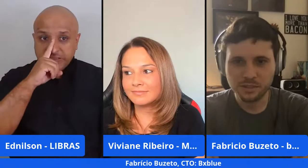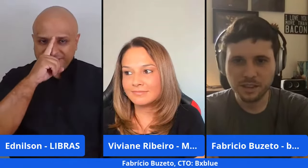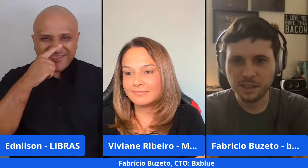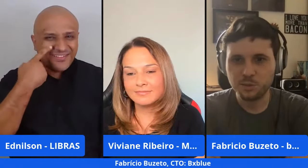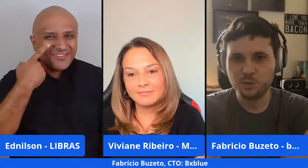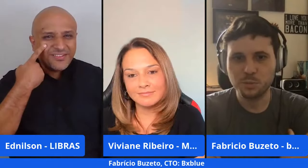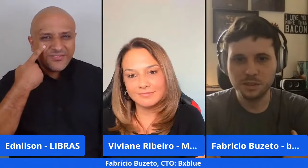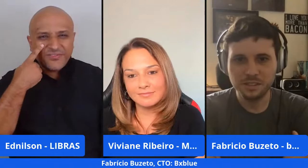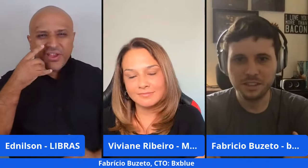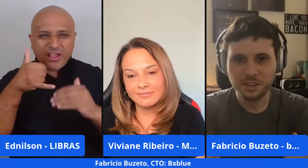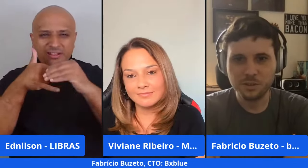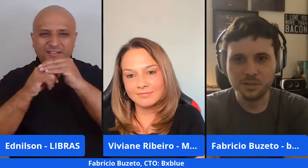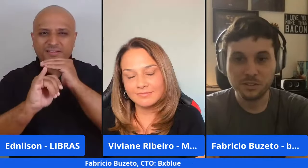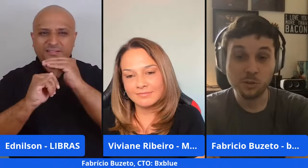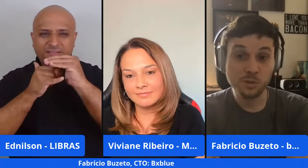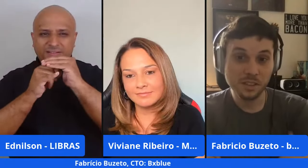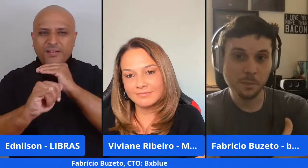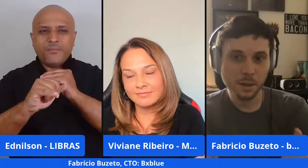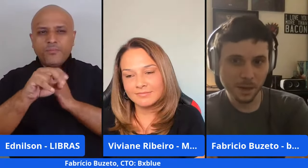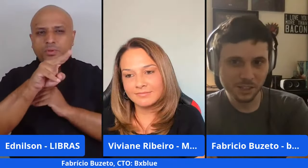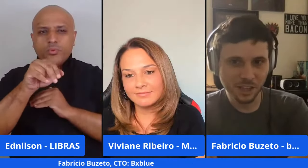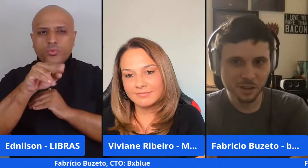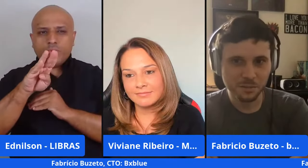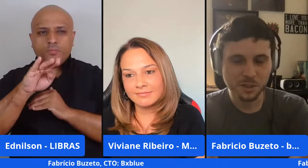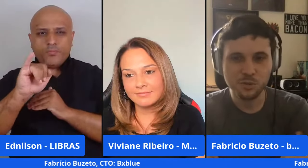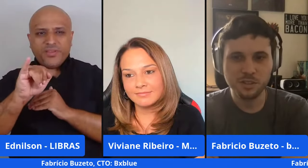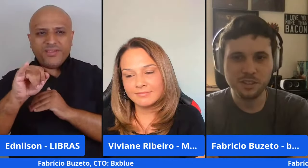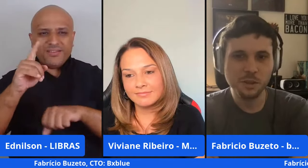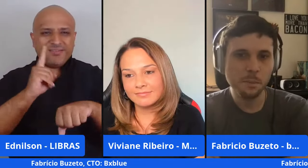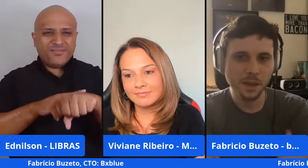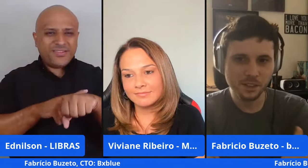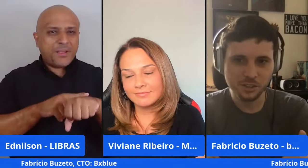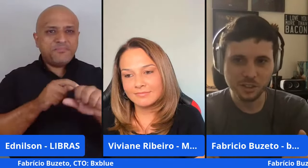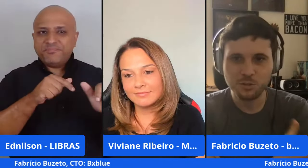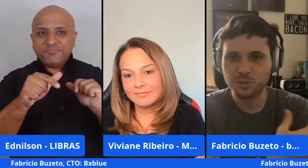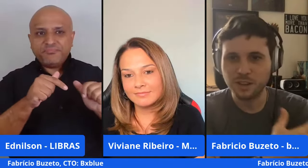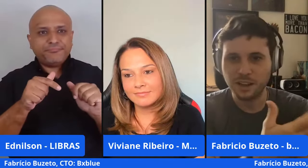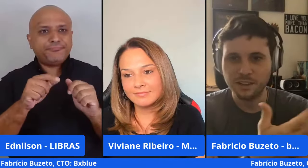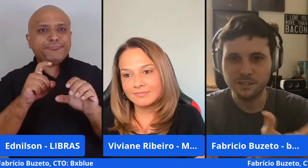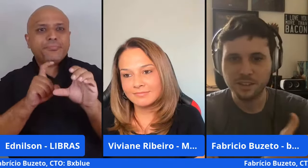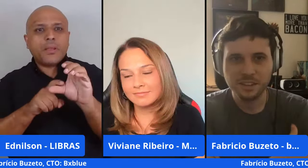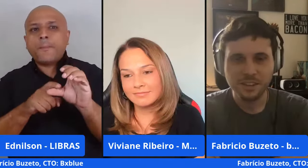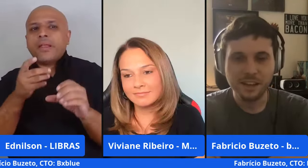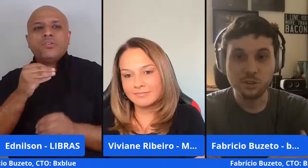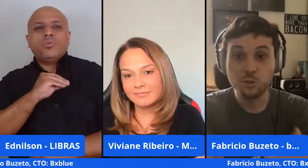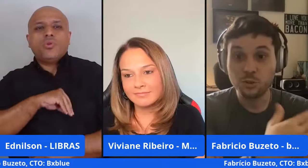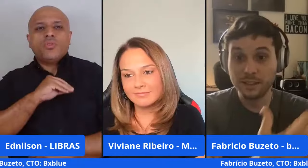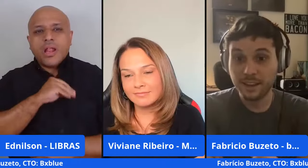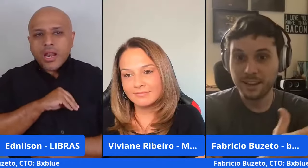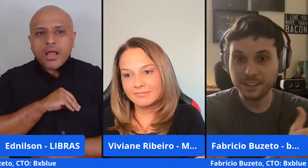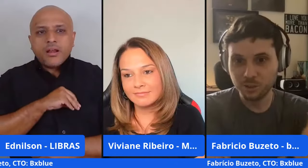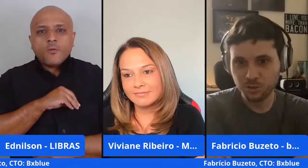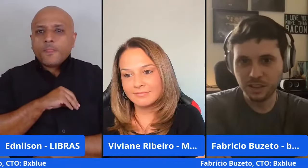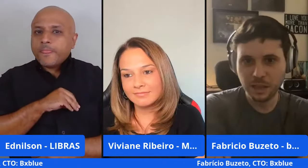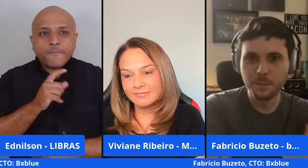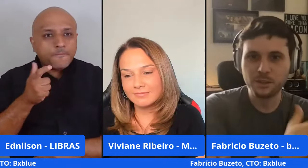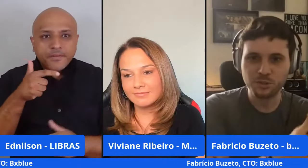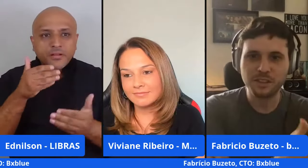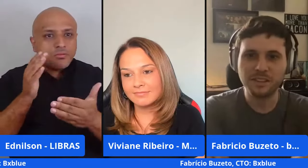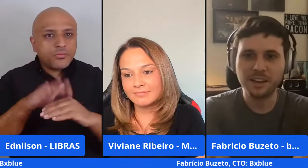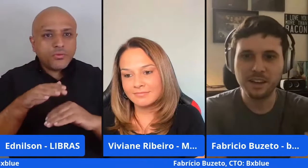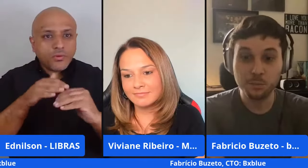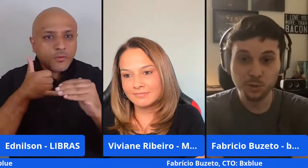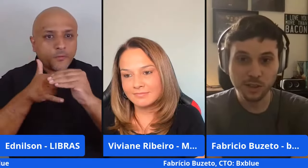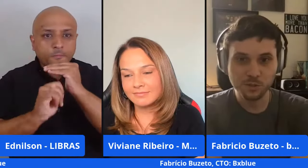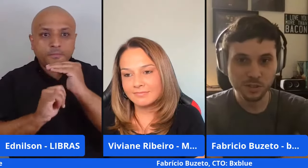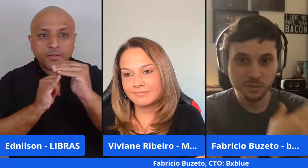muito sobre as startups zumbis que é quando você trabalha part-time e você não depende do seu salário da renda da sua startup para